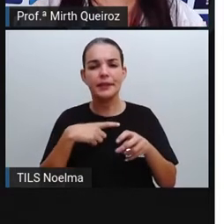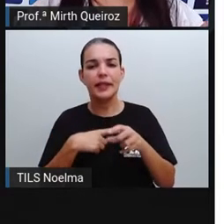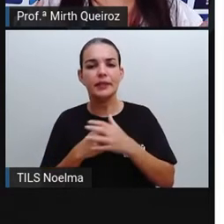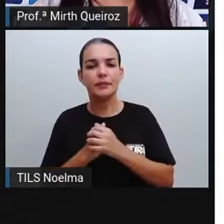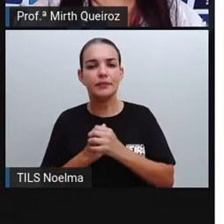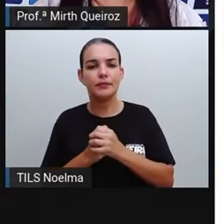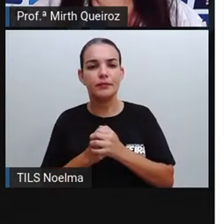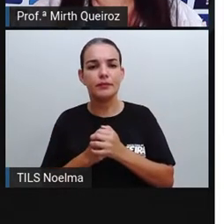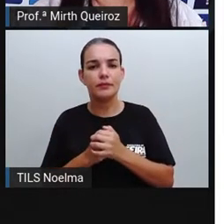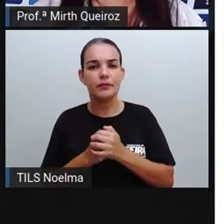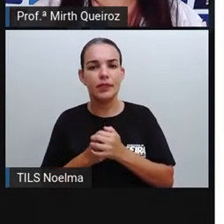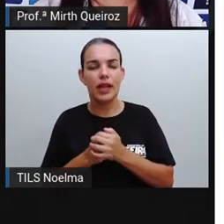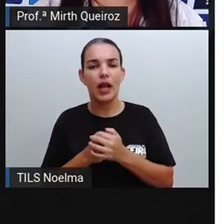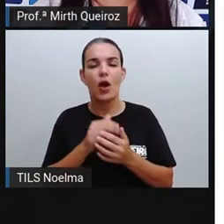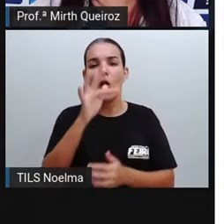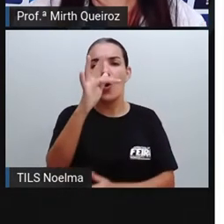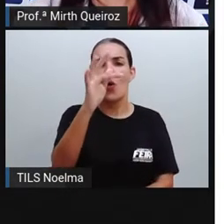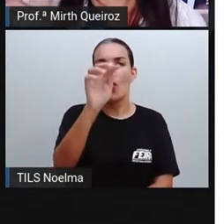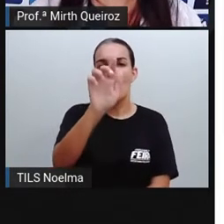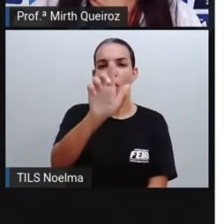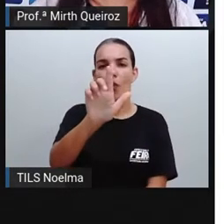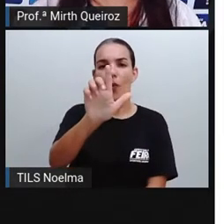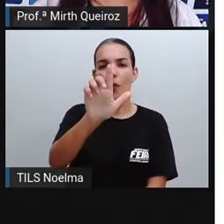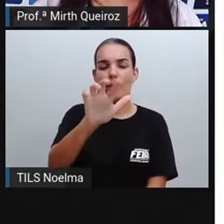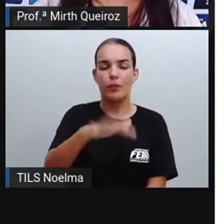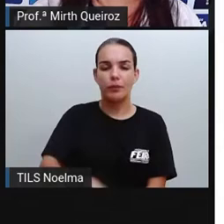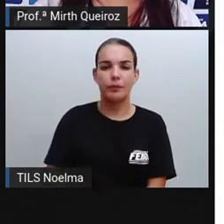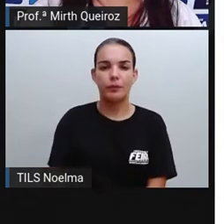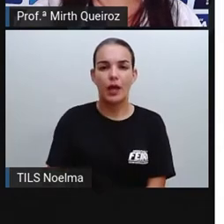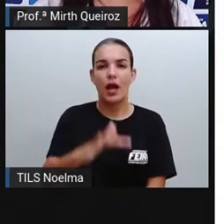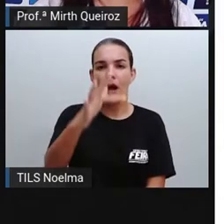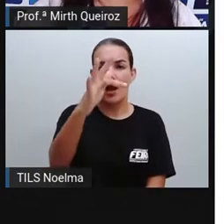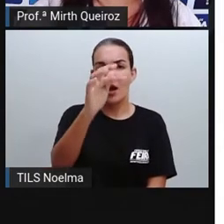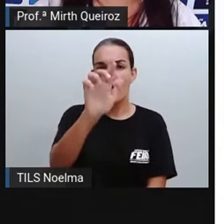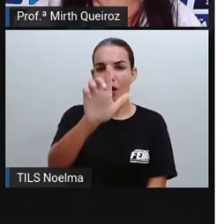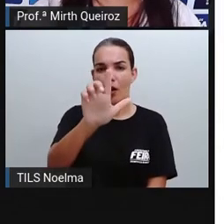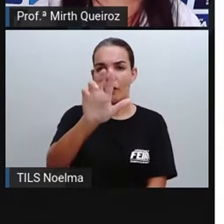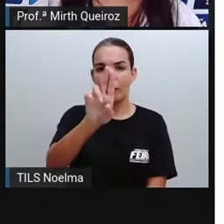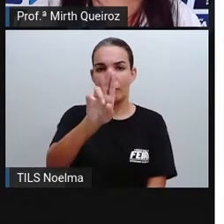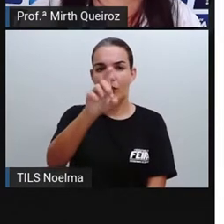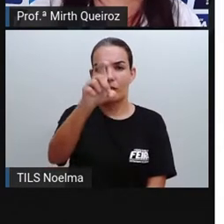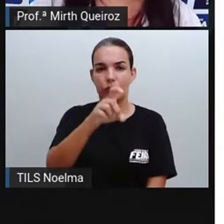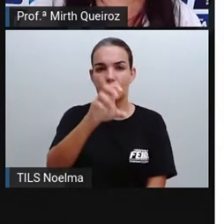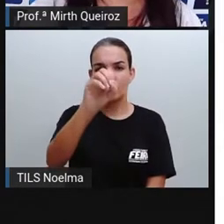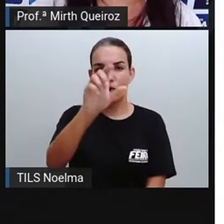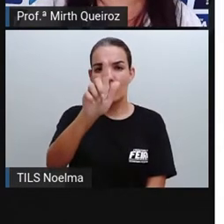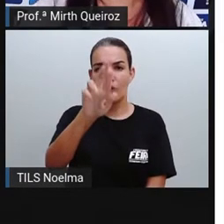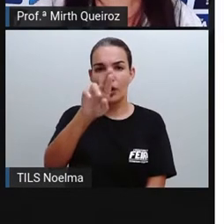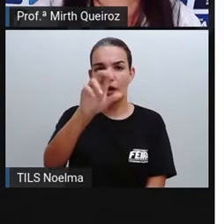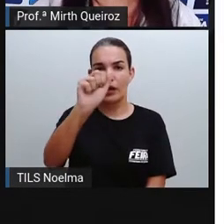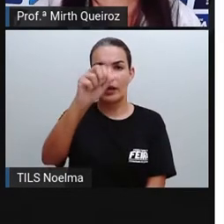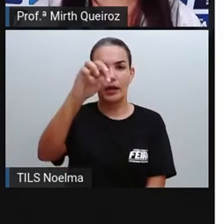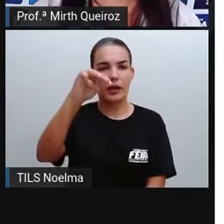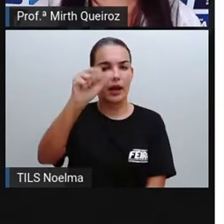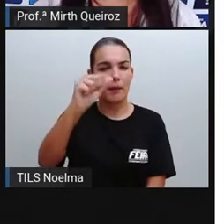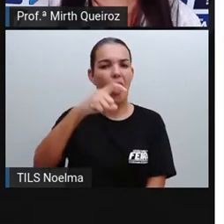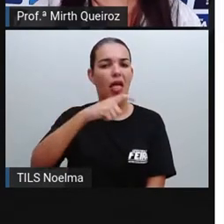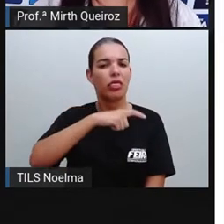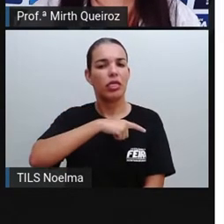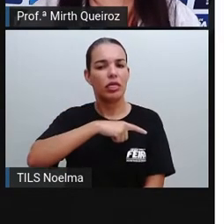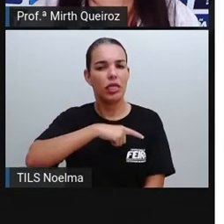um fluxograma que é o resumo de todo o conteúdo daquele capítulo.